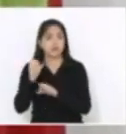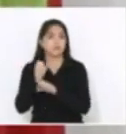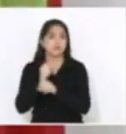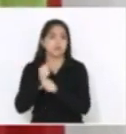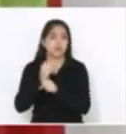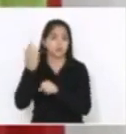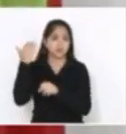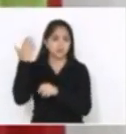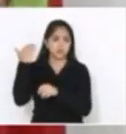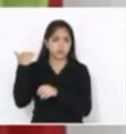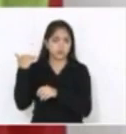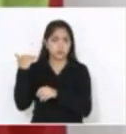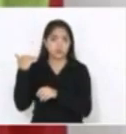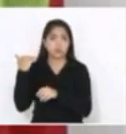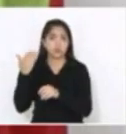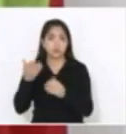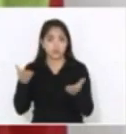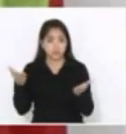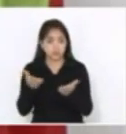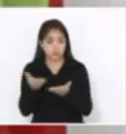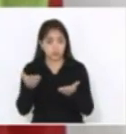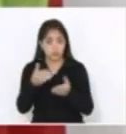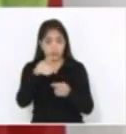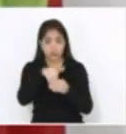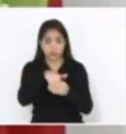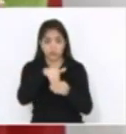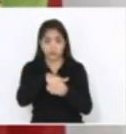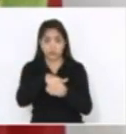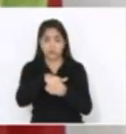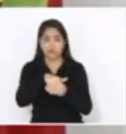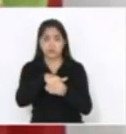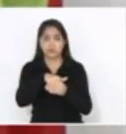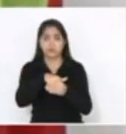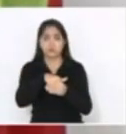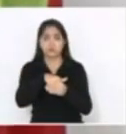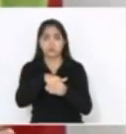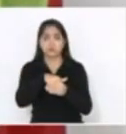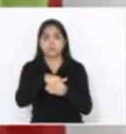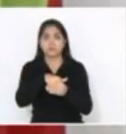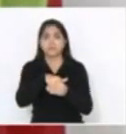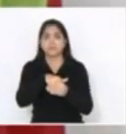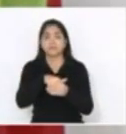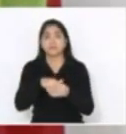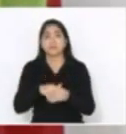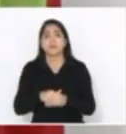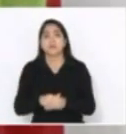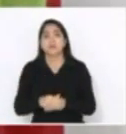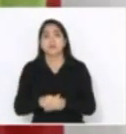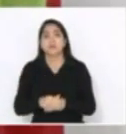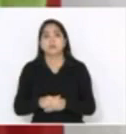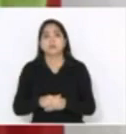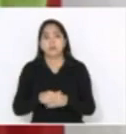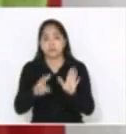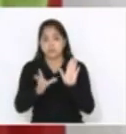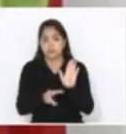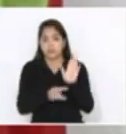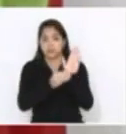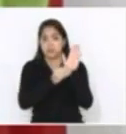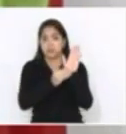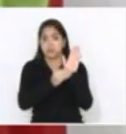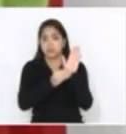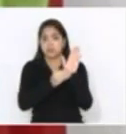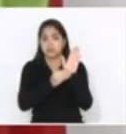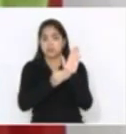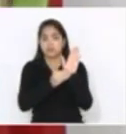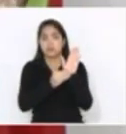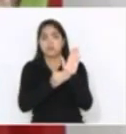quer dizer que votando a... eu quero dizer que votando a essa emenda, a gente não vai